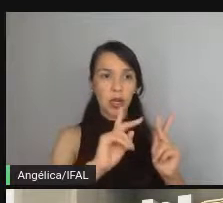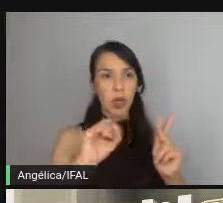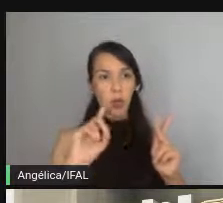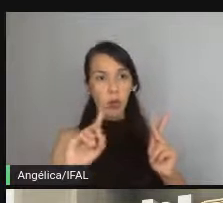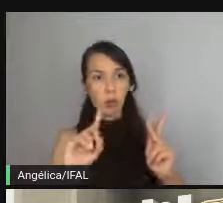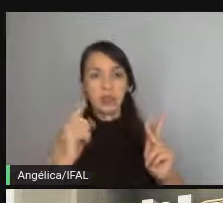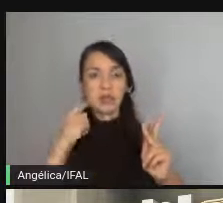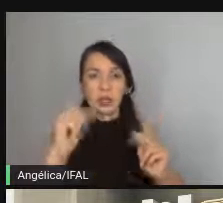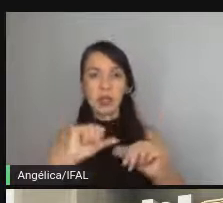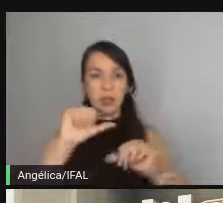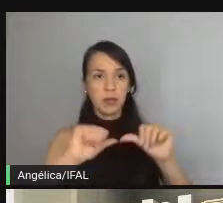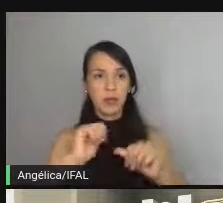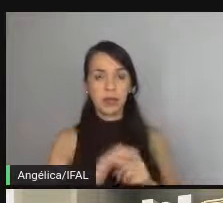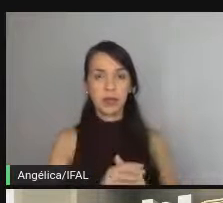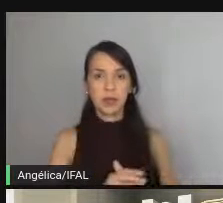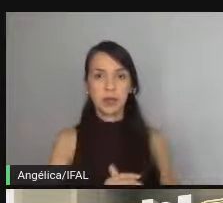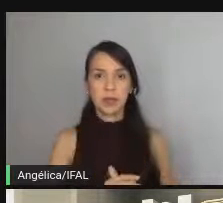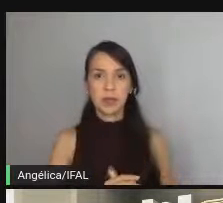o que você tá alterando